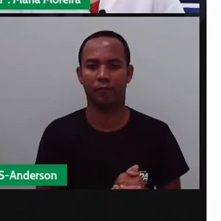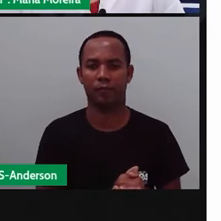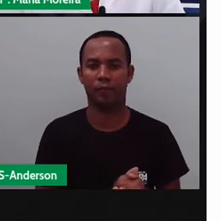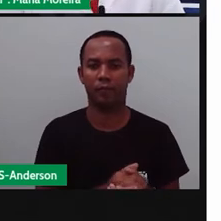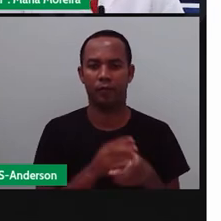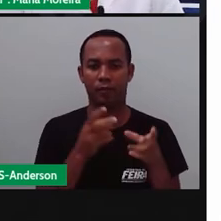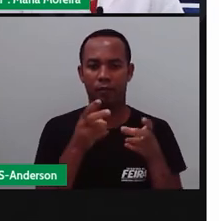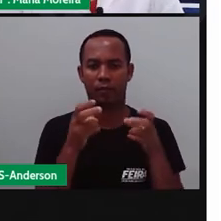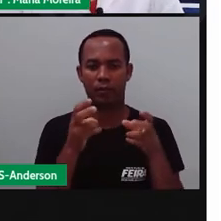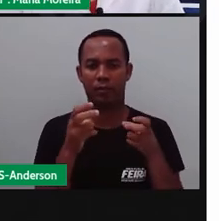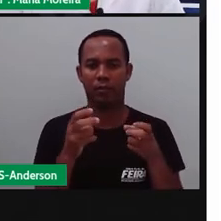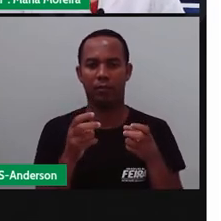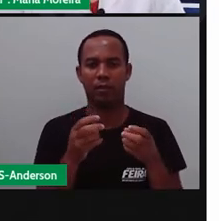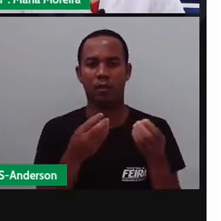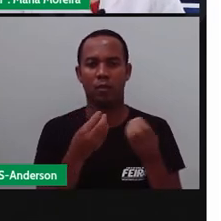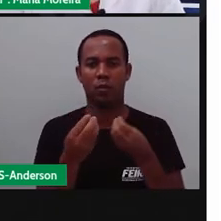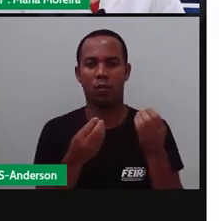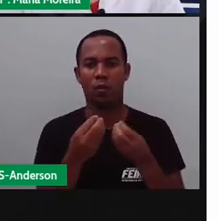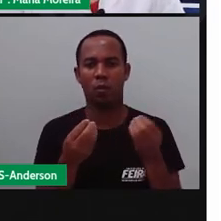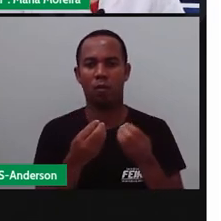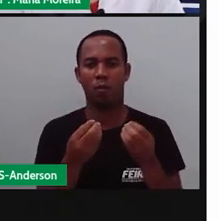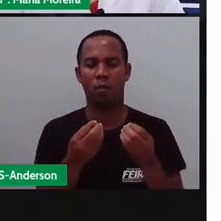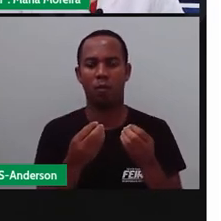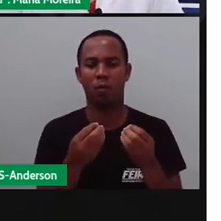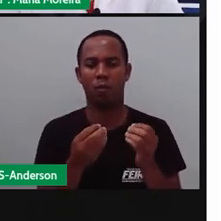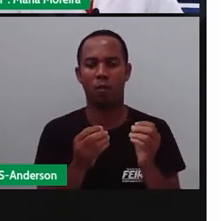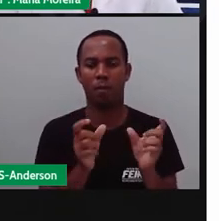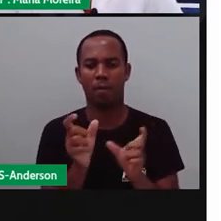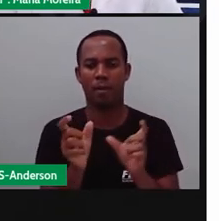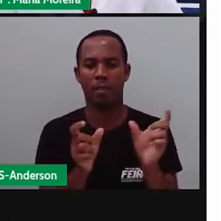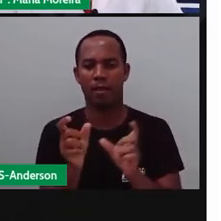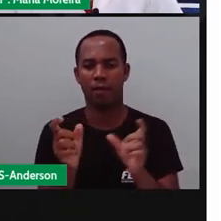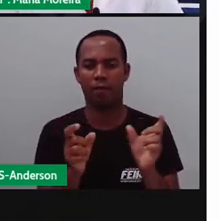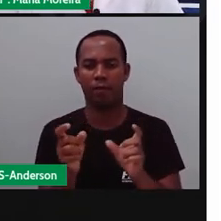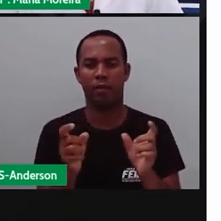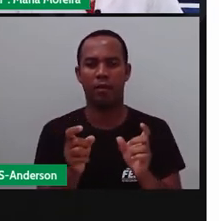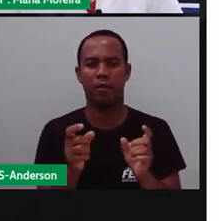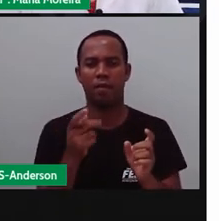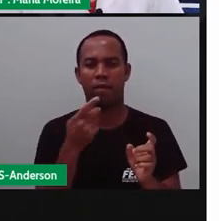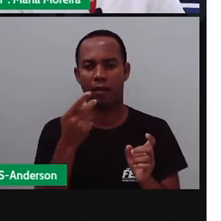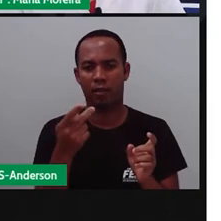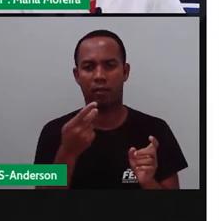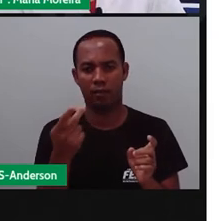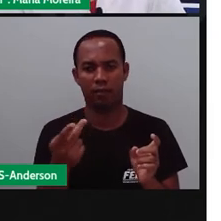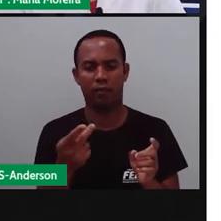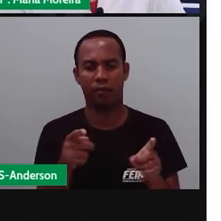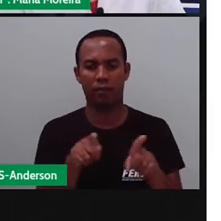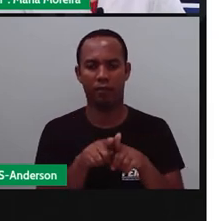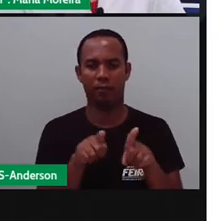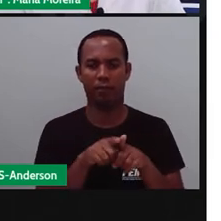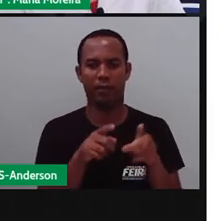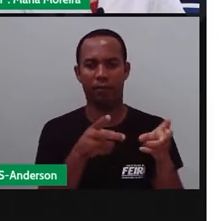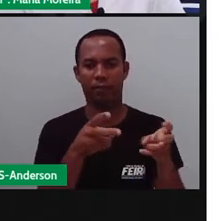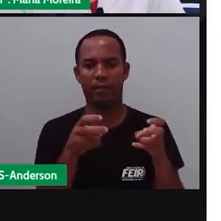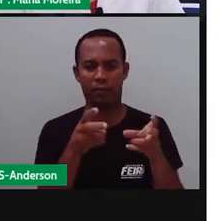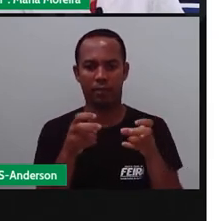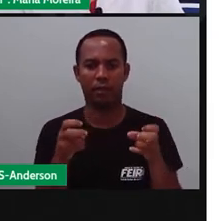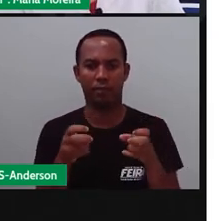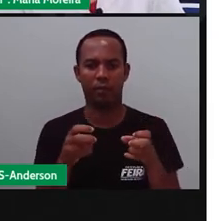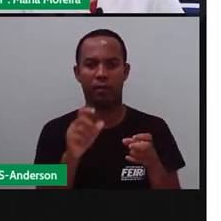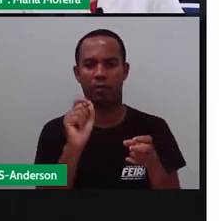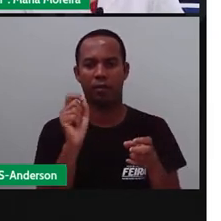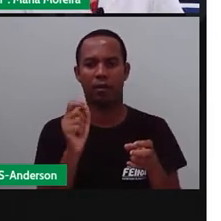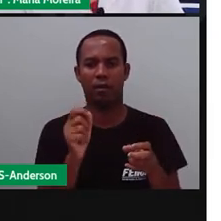Bom, observando o modo como as sílabas, elas são pronunciadas, percebemos que algumas são pronunciadas com mais